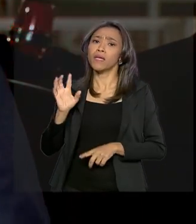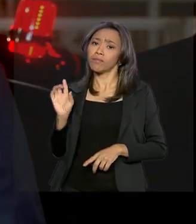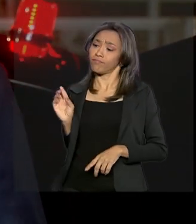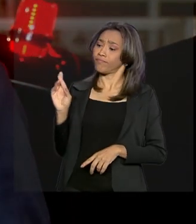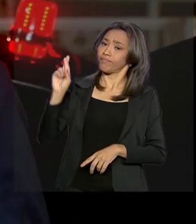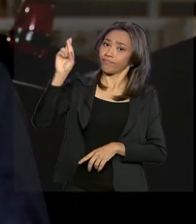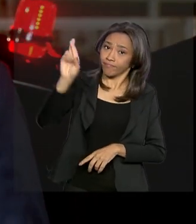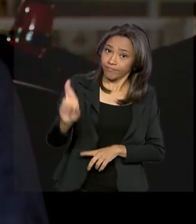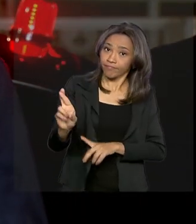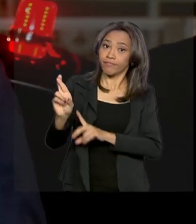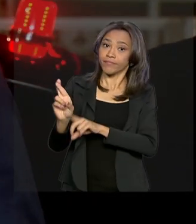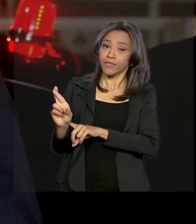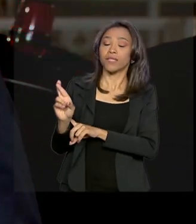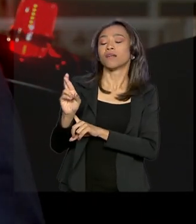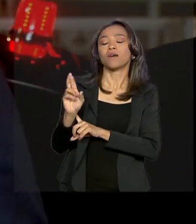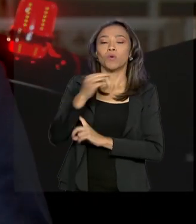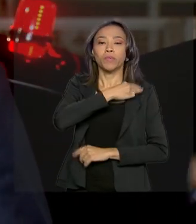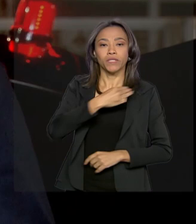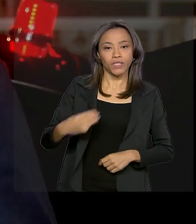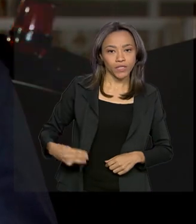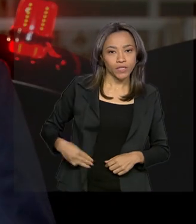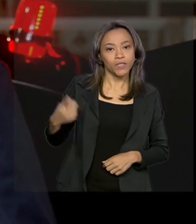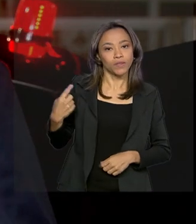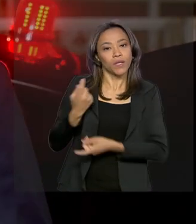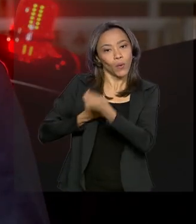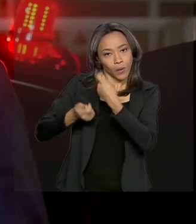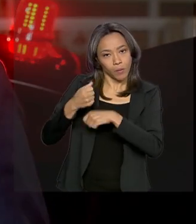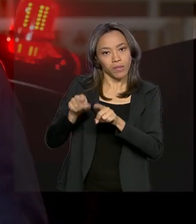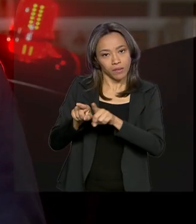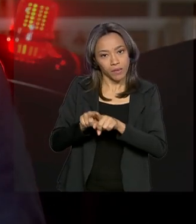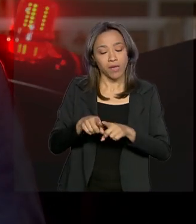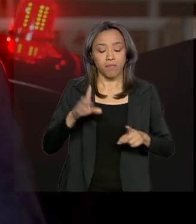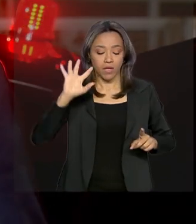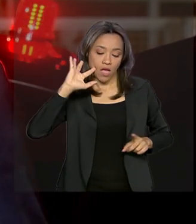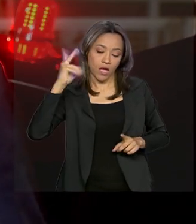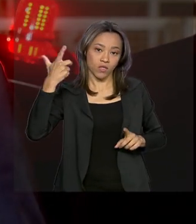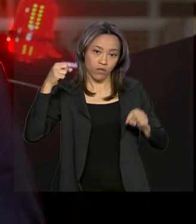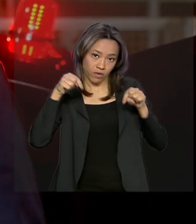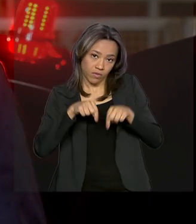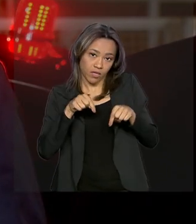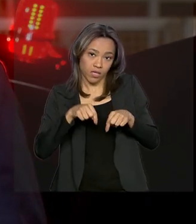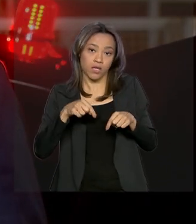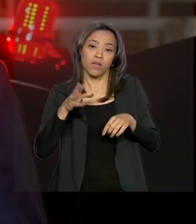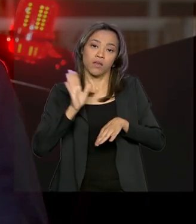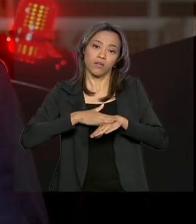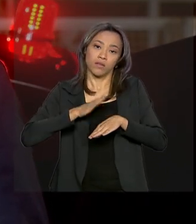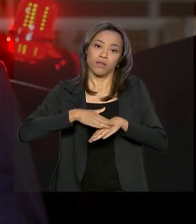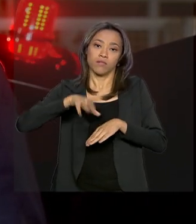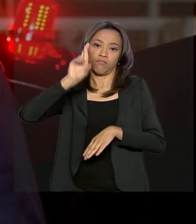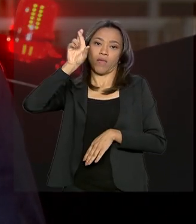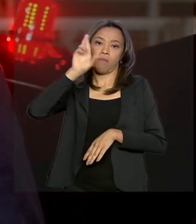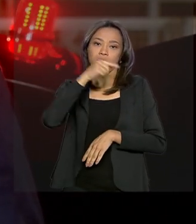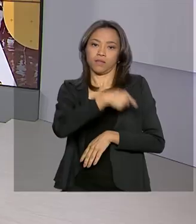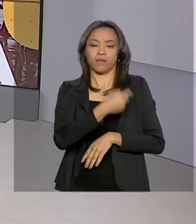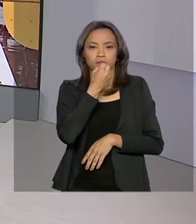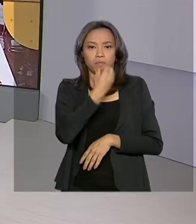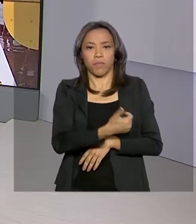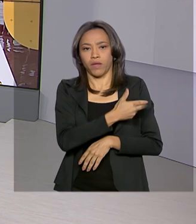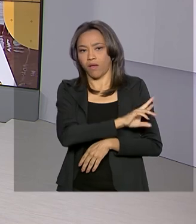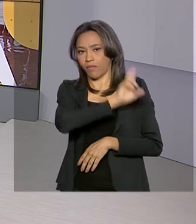os negócios que nós temos com a Argentina. Mas, no último momento, resolvemos aqui que o Mourão faria bem esse trabalho.